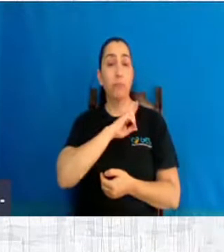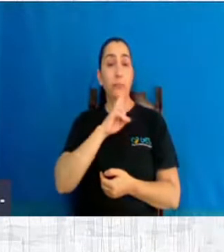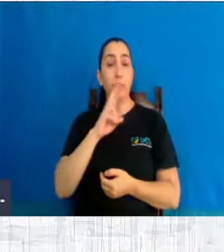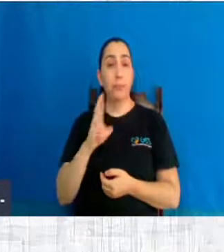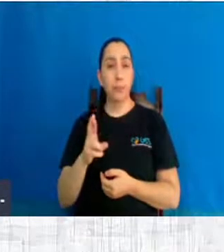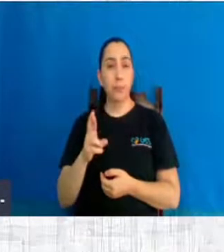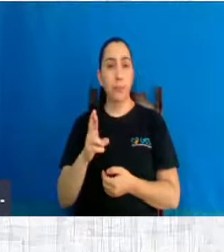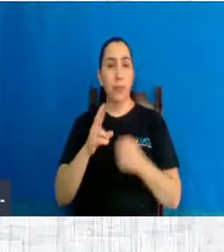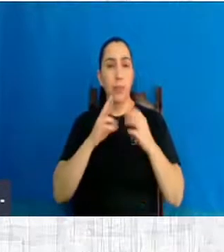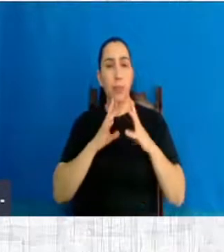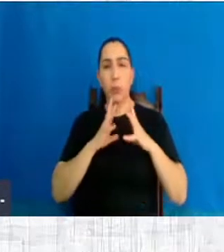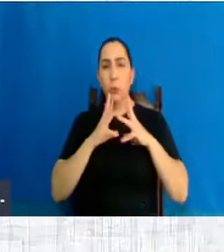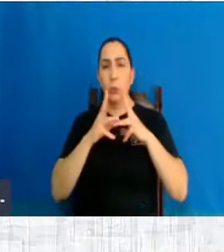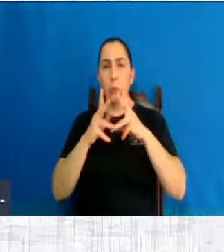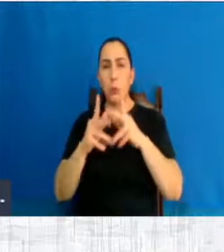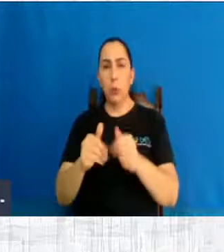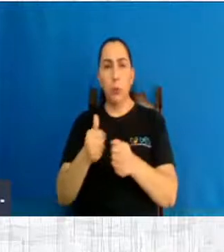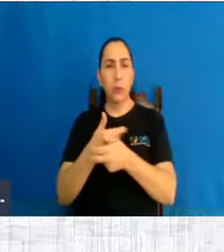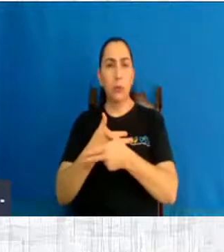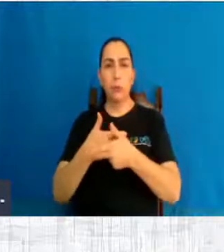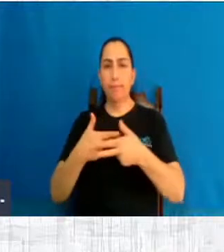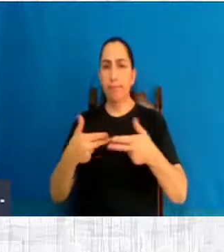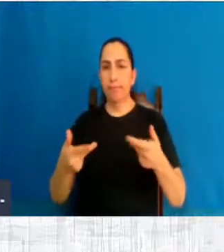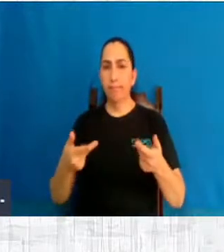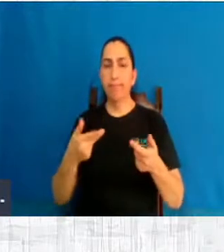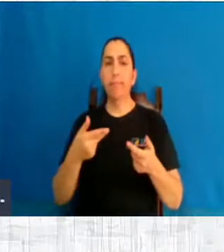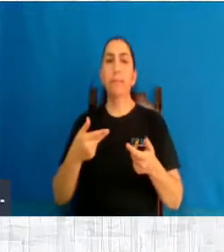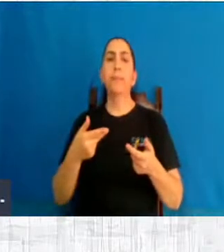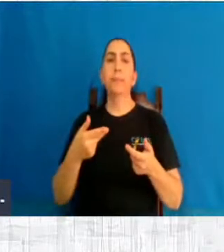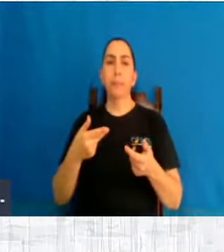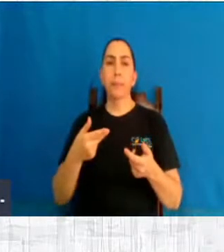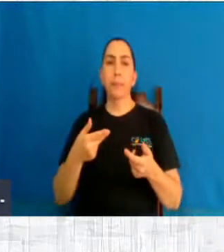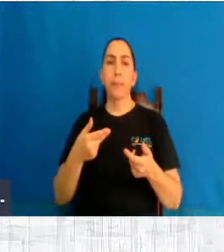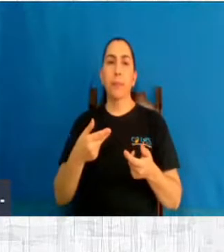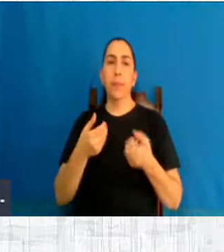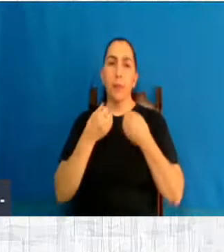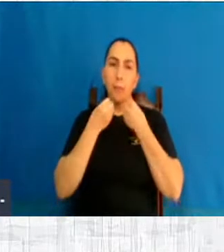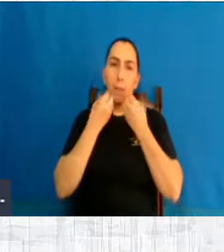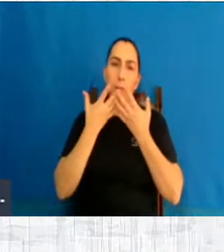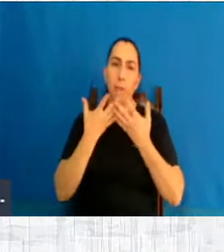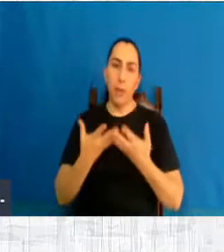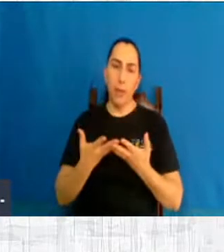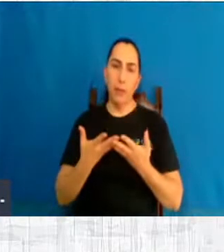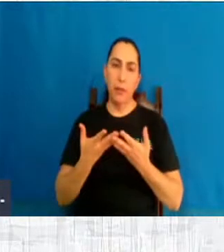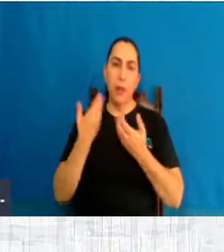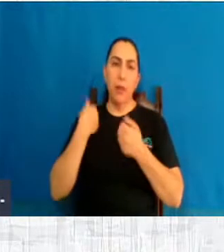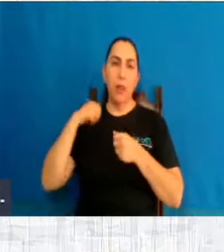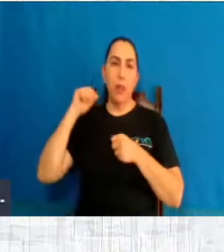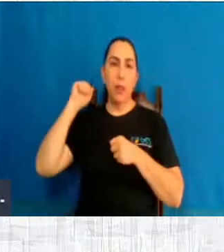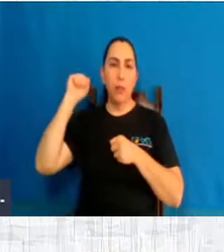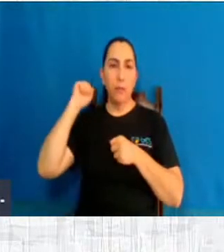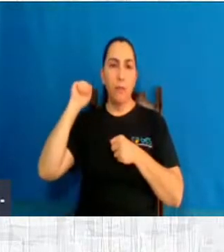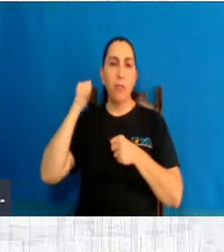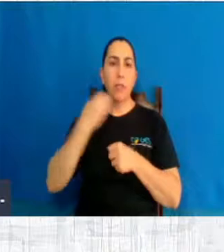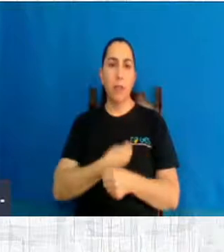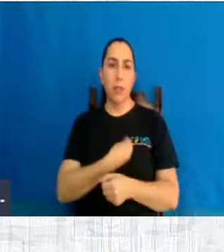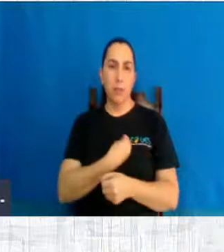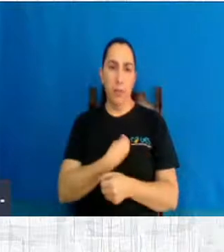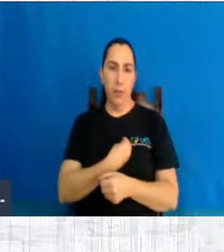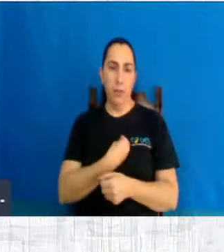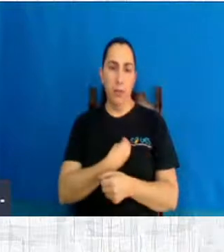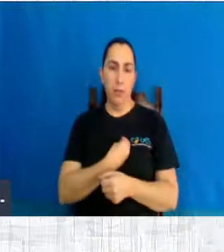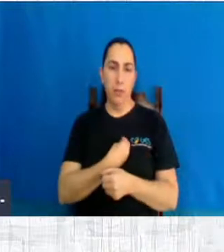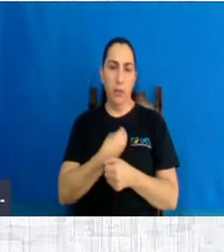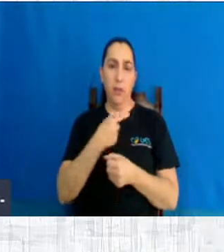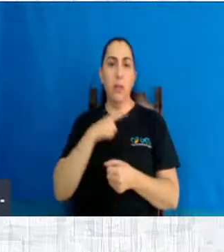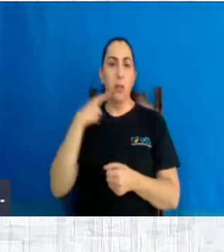sobretudo homens e mulheres de bem. E há muitos não religiosos em defesa da vida também. A gente tem palestras sobre